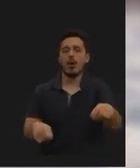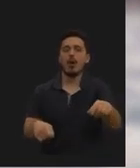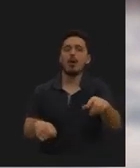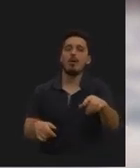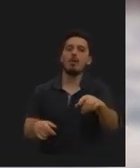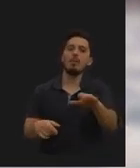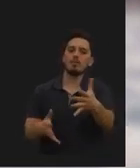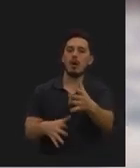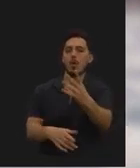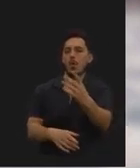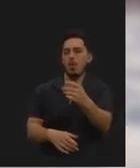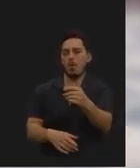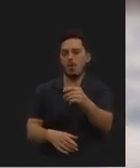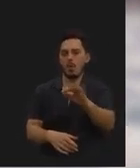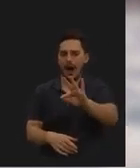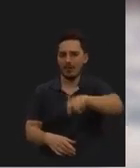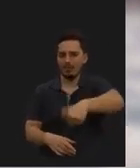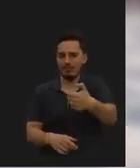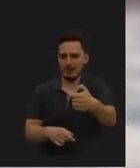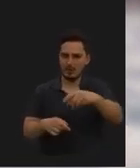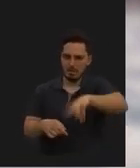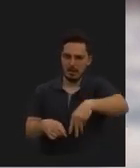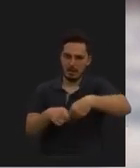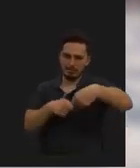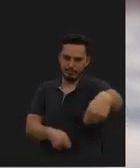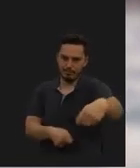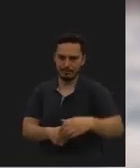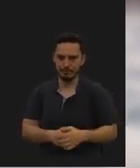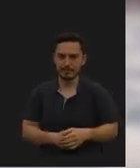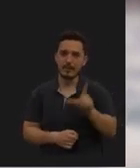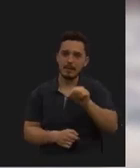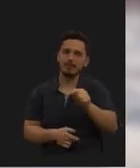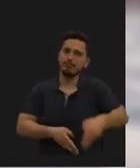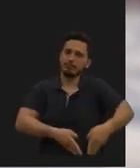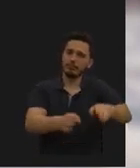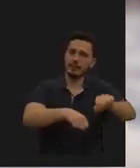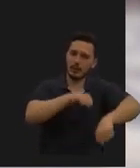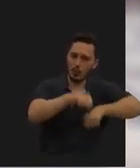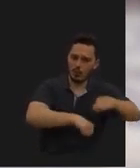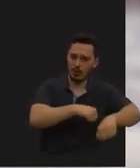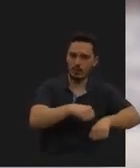e meio. Também com a ciclovia,